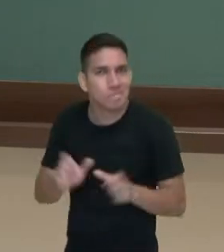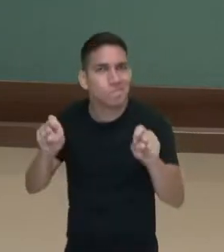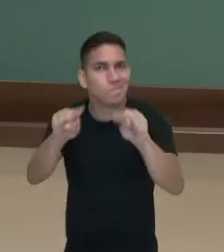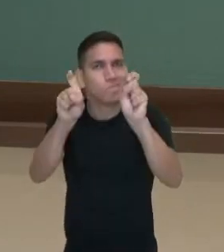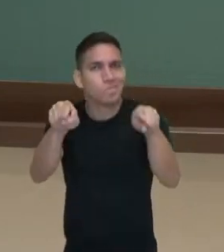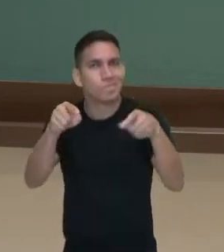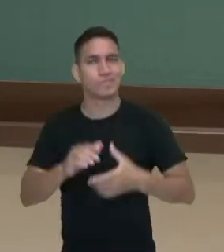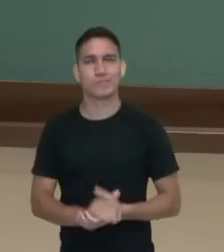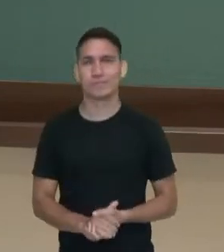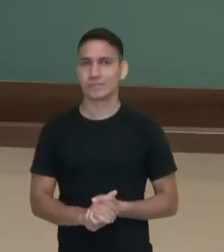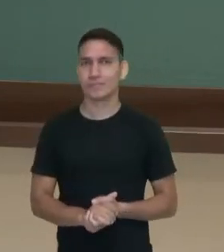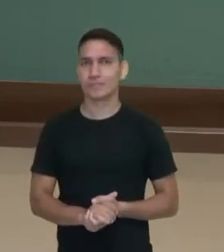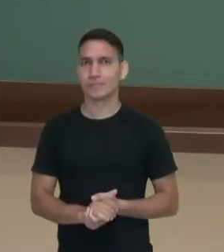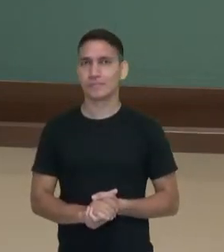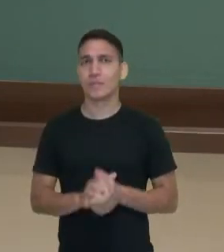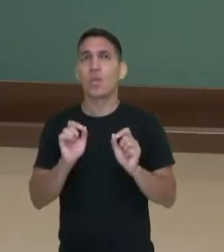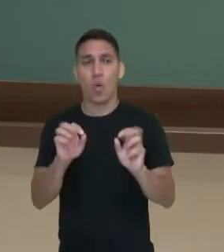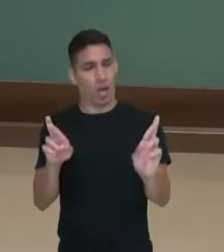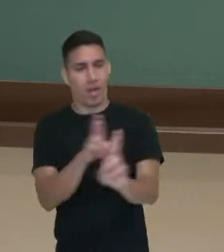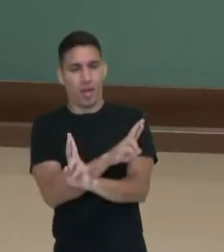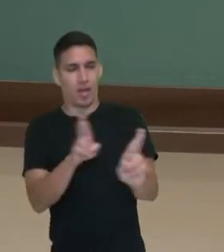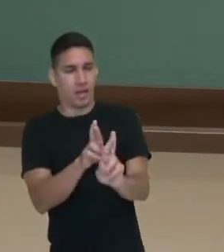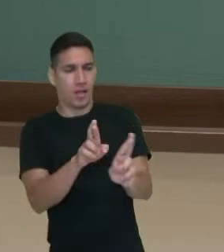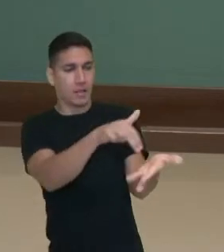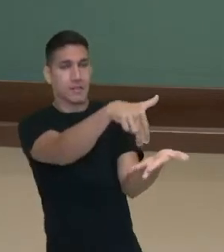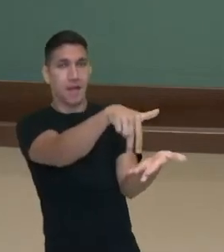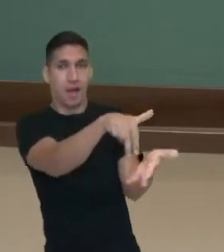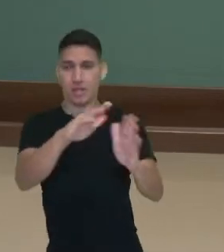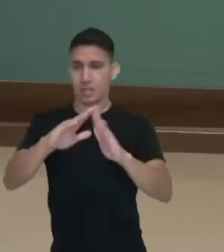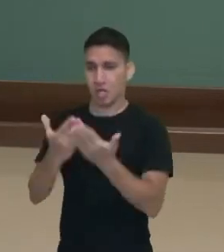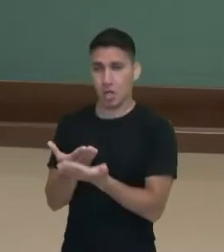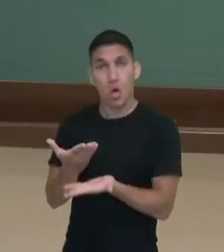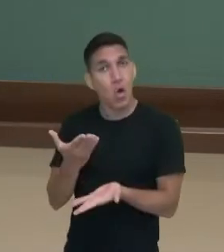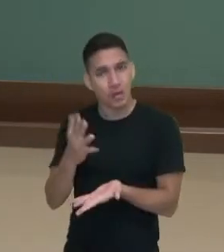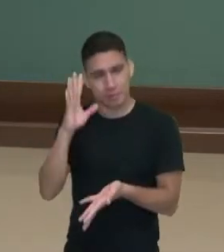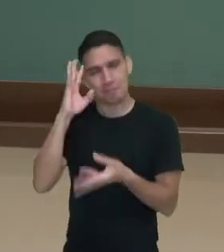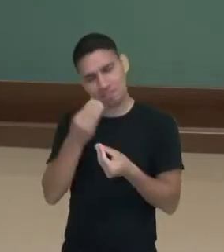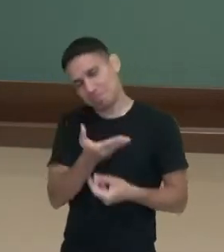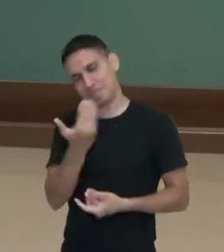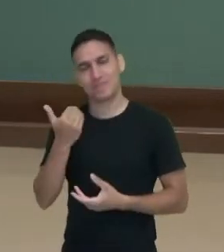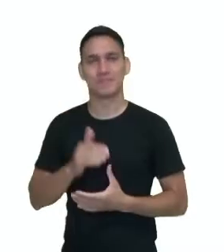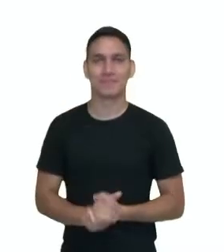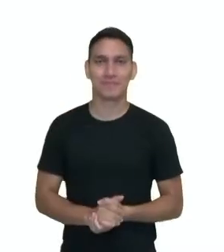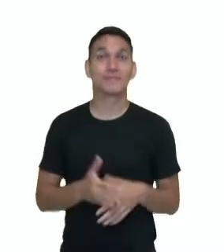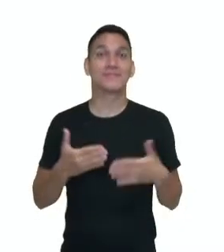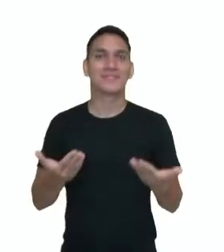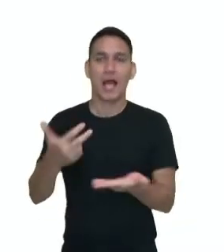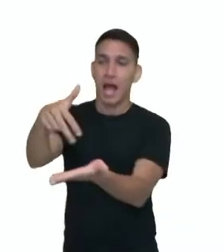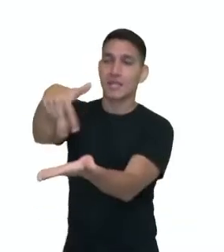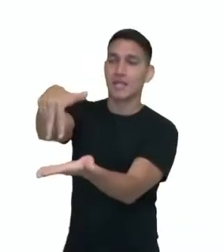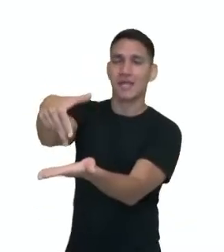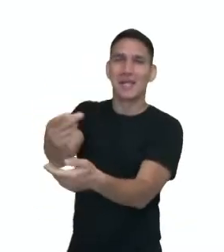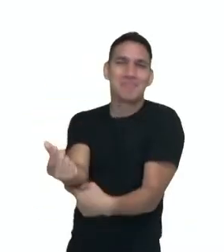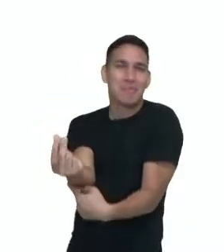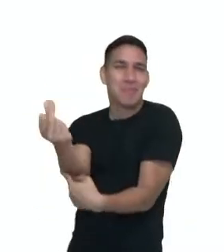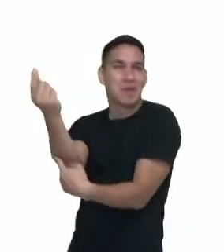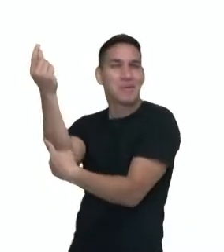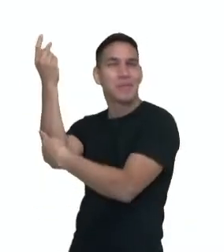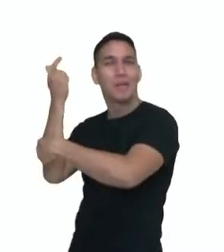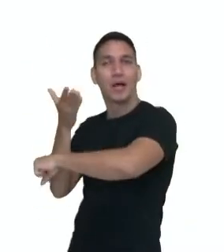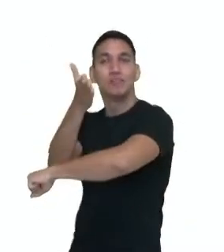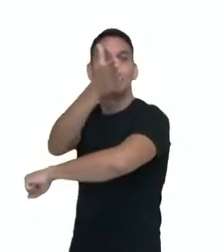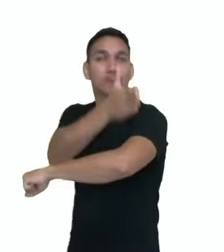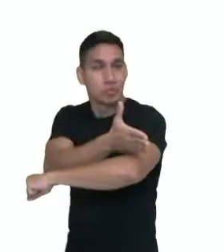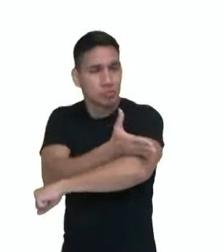Qual a relação da dança com a escola? Vamos lá? A dança, desde a antiguidade,